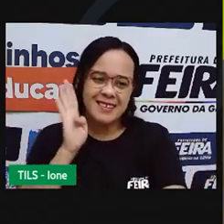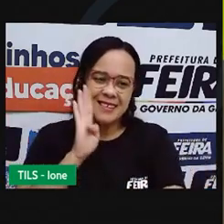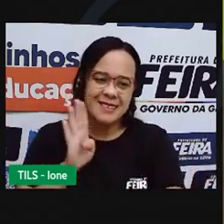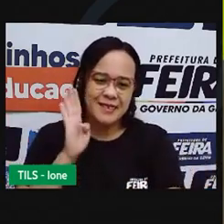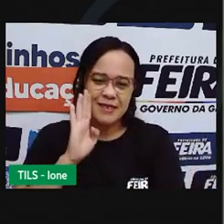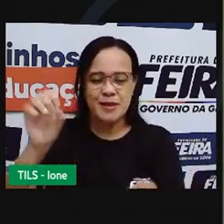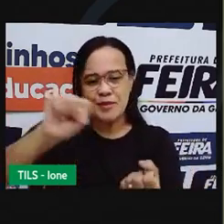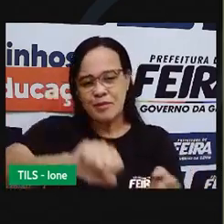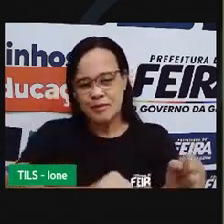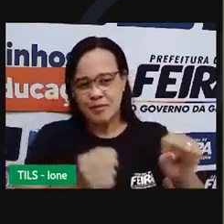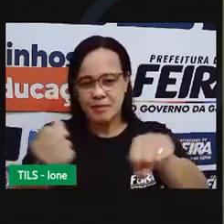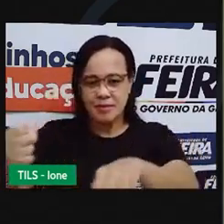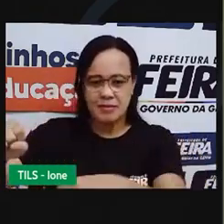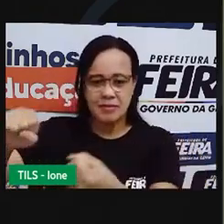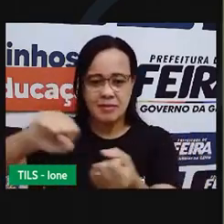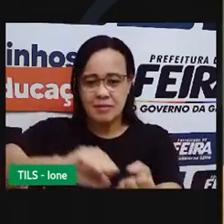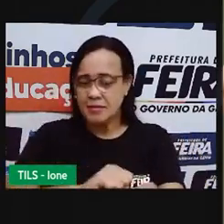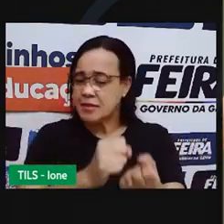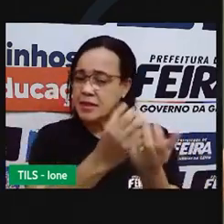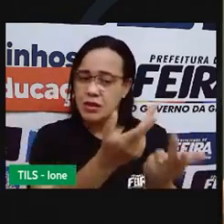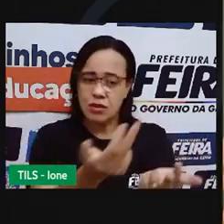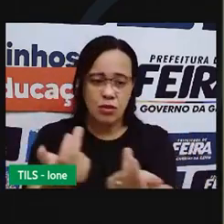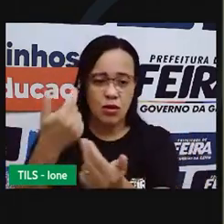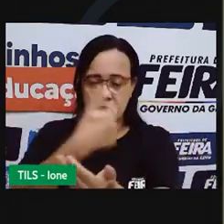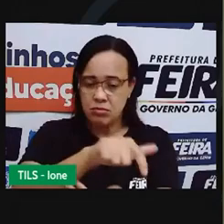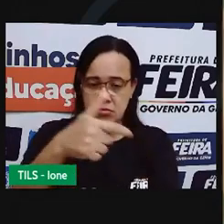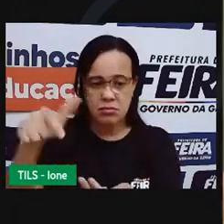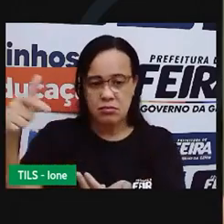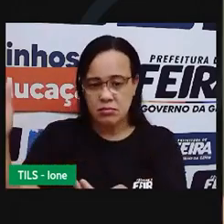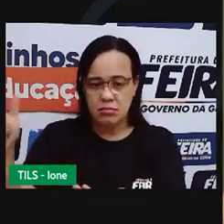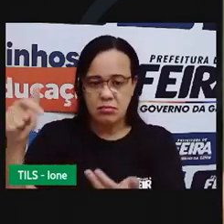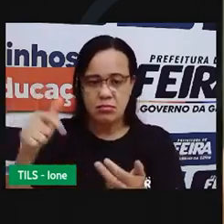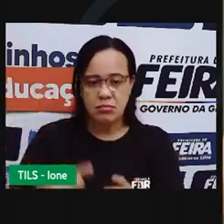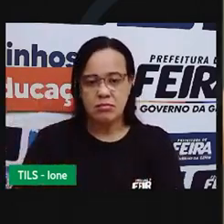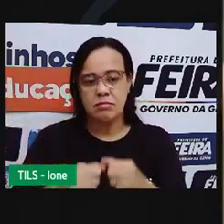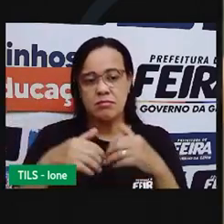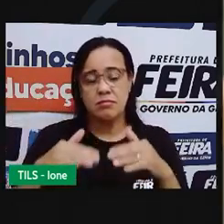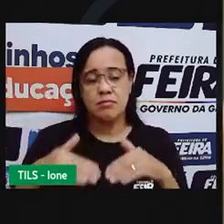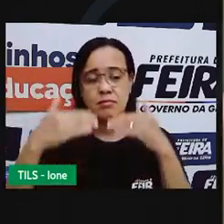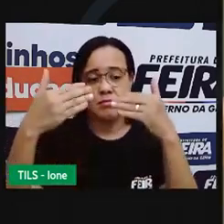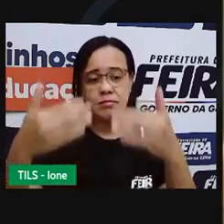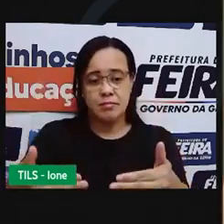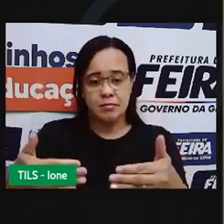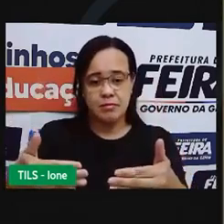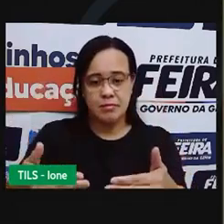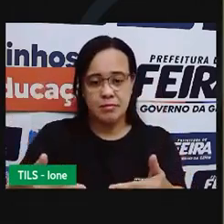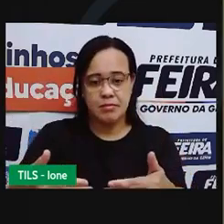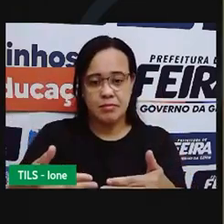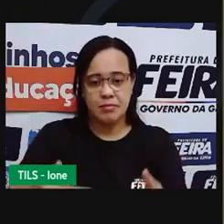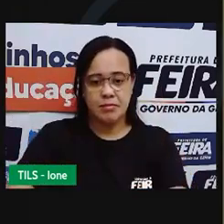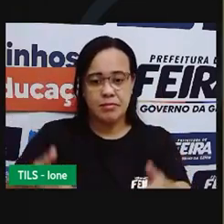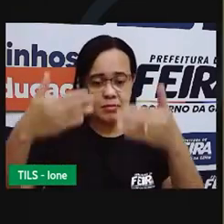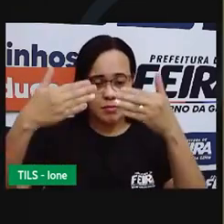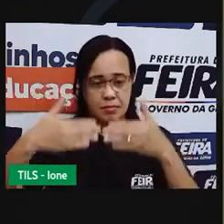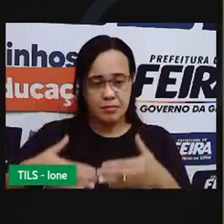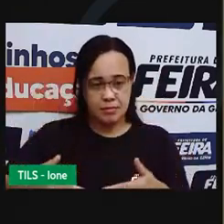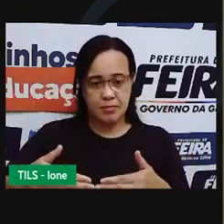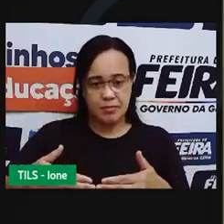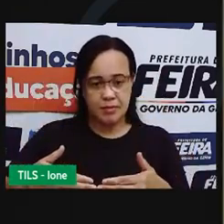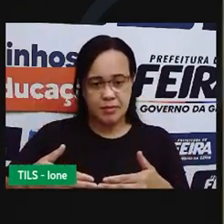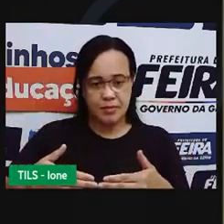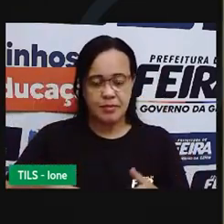Chuchoe, chuchoe, é uma dança sem igual Polegar pra frente Ponto pelo pra